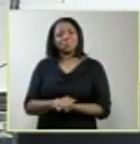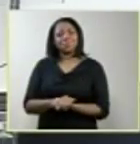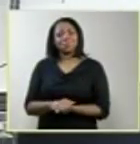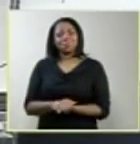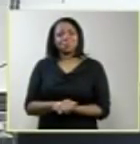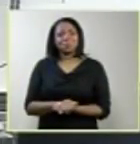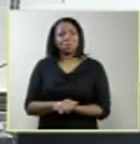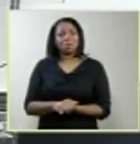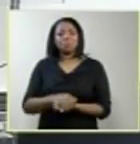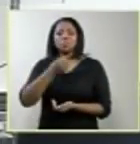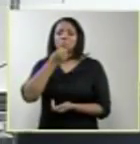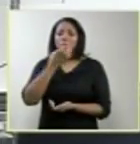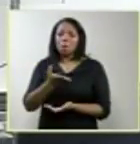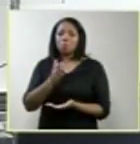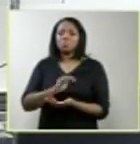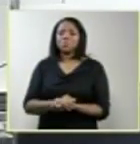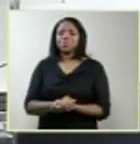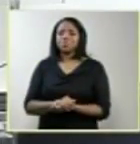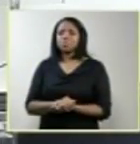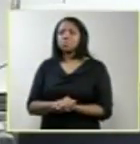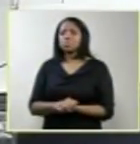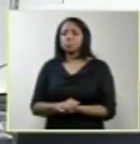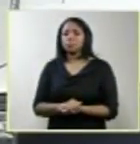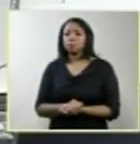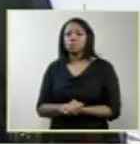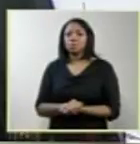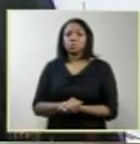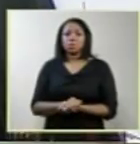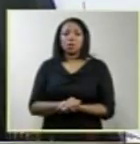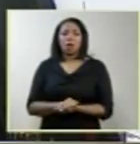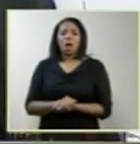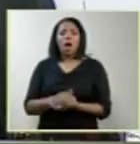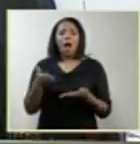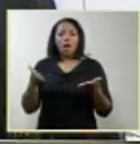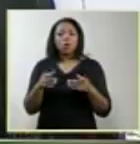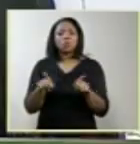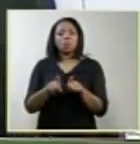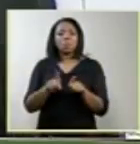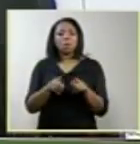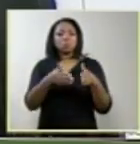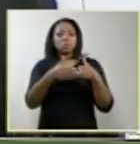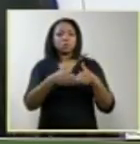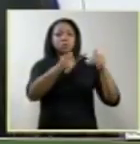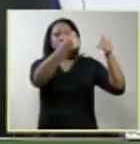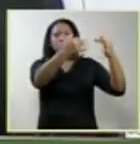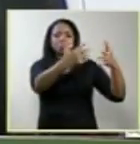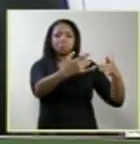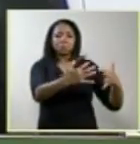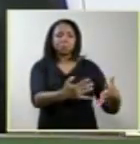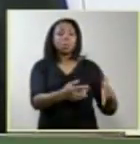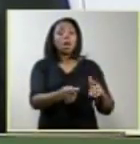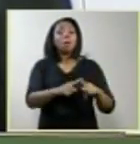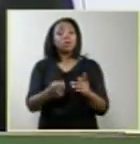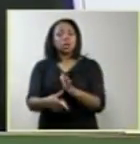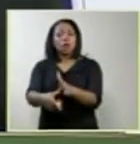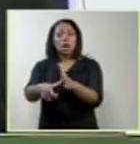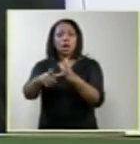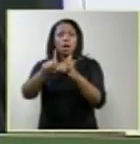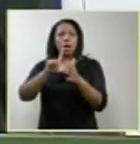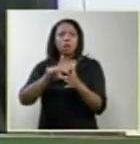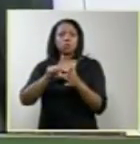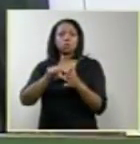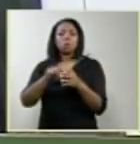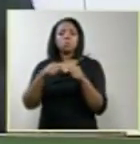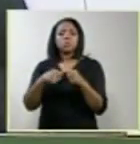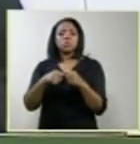Muito bem, passaremos agora aos pedidos de esclarecimento, mas antes desejo registrar